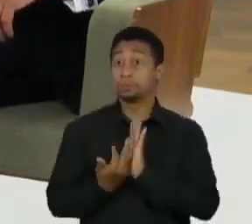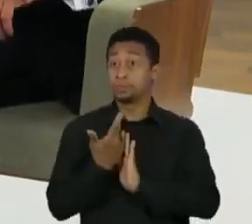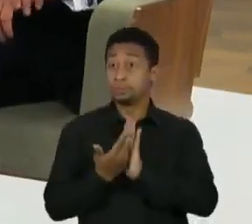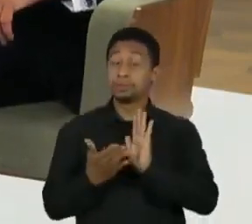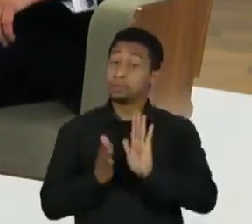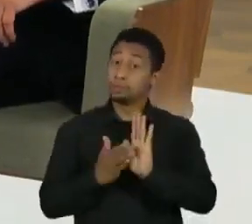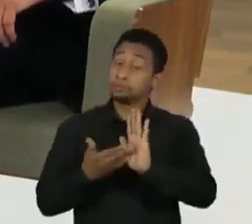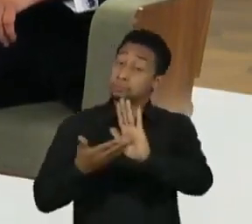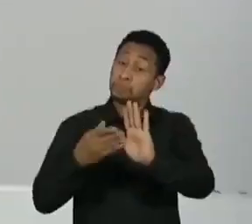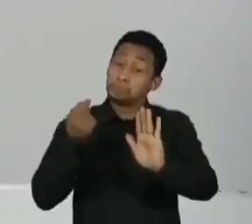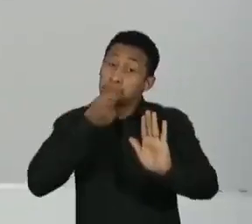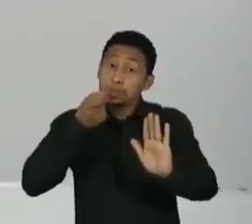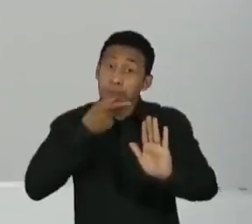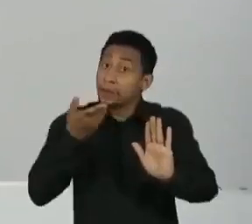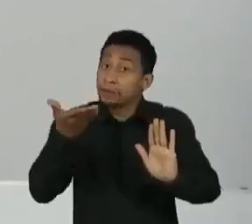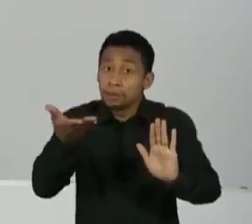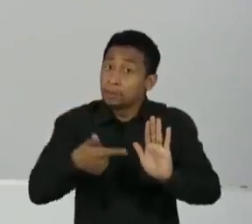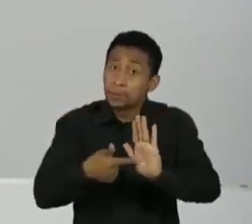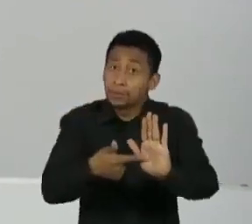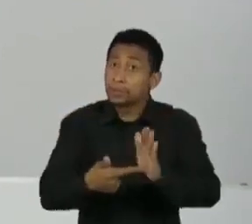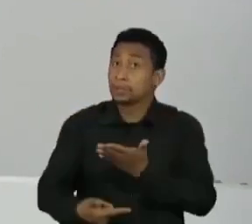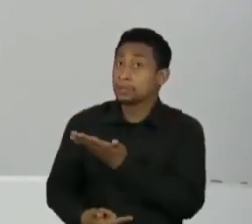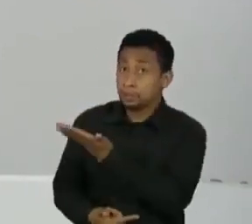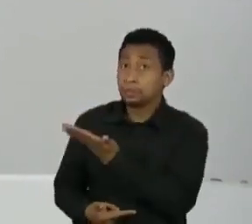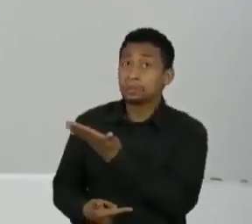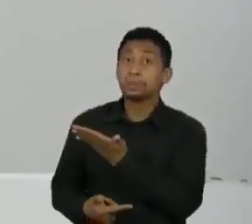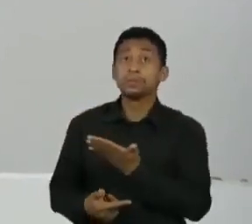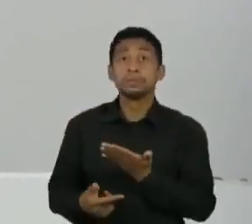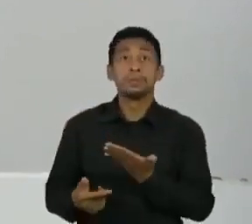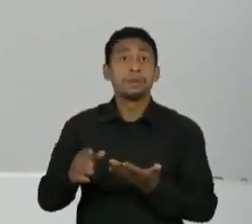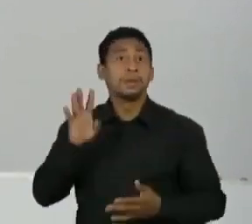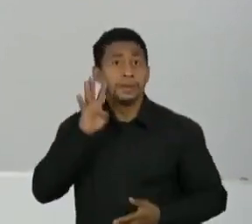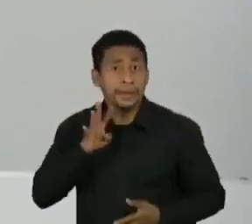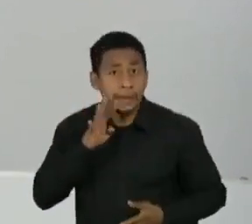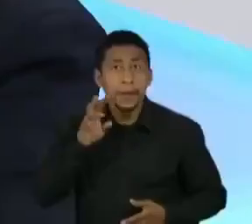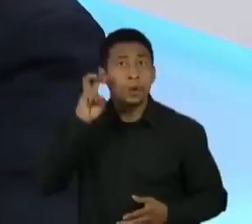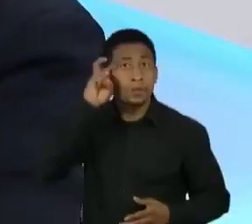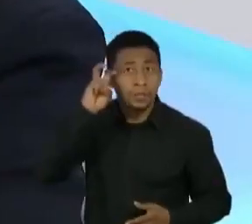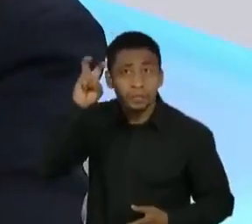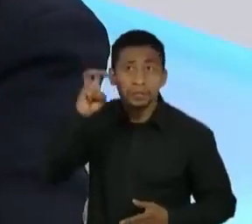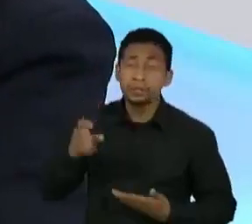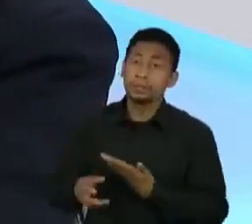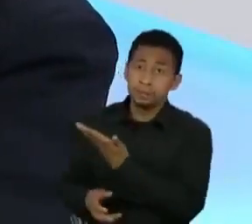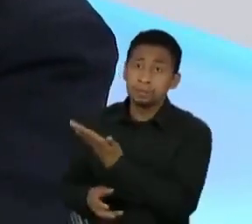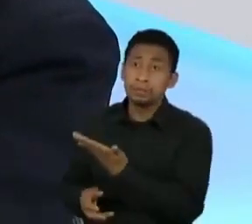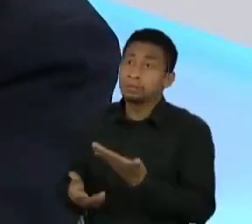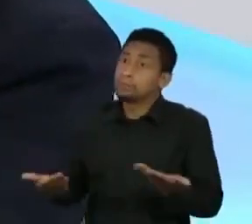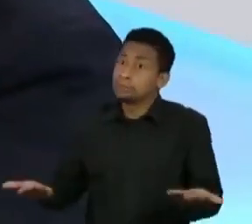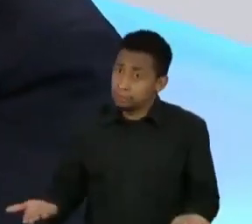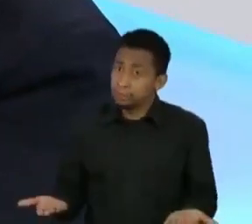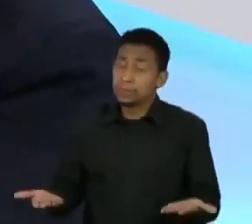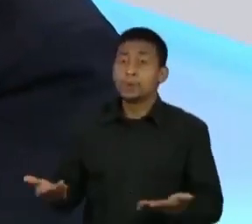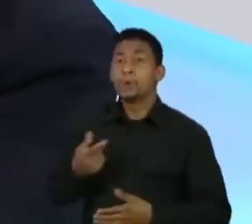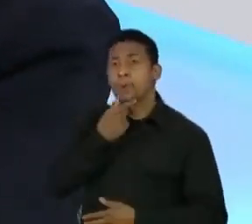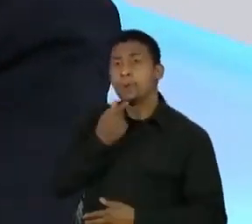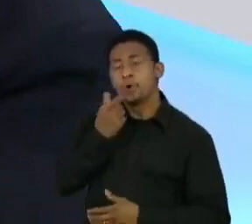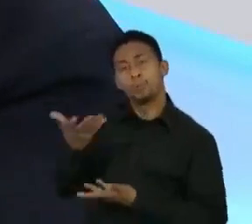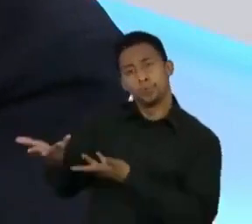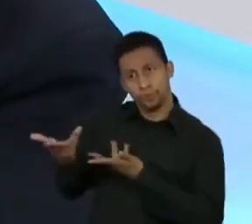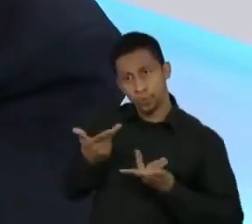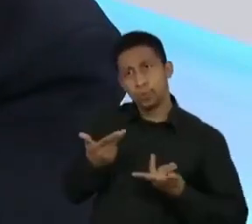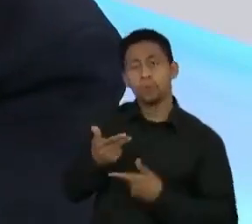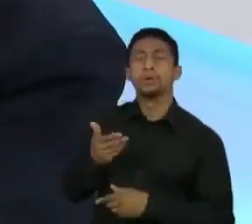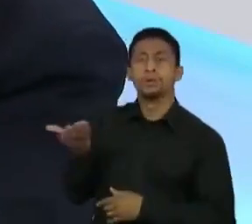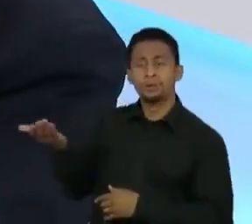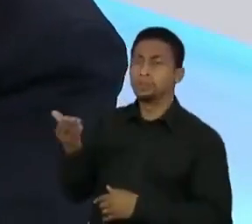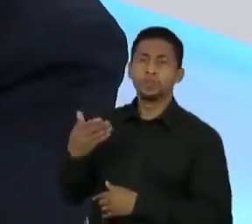piadas mais interessantes, charges mais curiosas, mais intelectualizadas, mais inteligentes, não é? Então, o rapaz que imitou foi